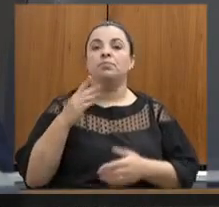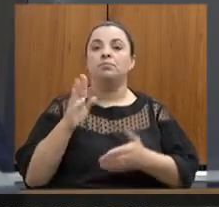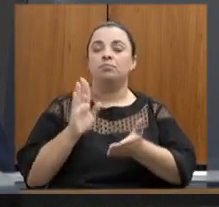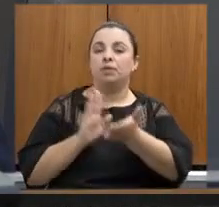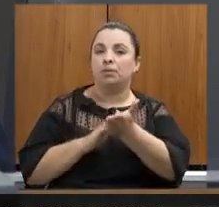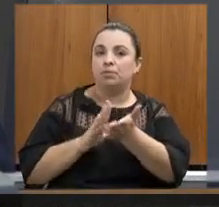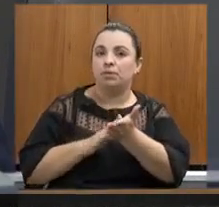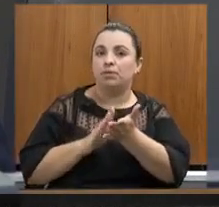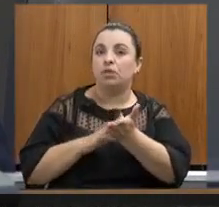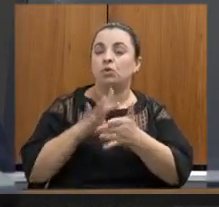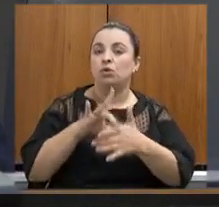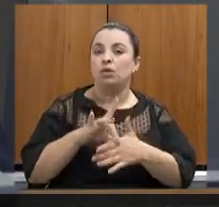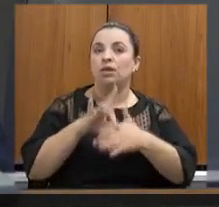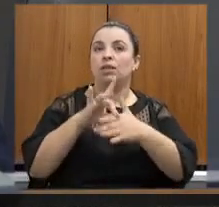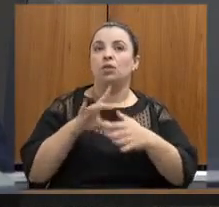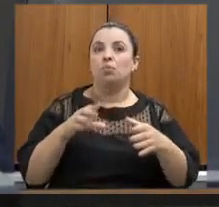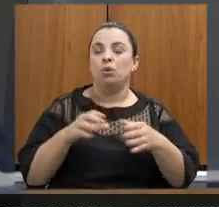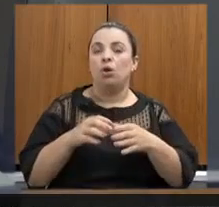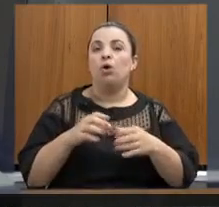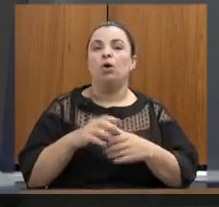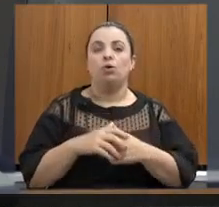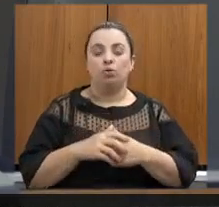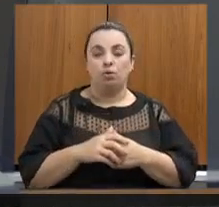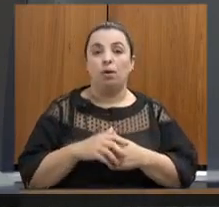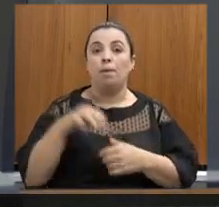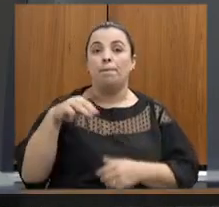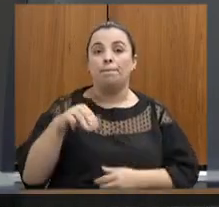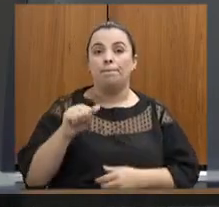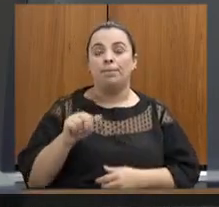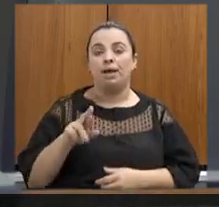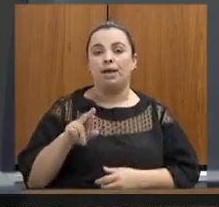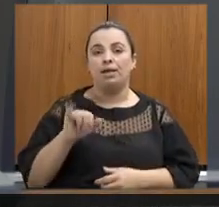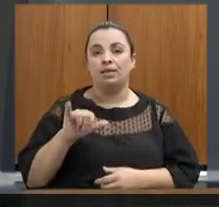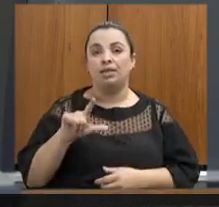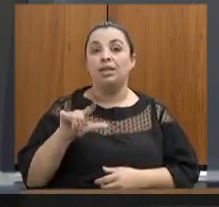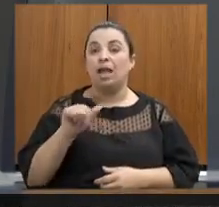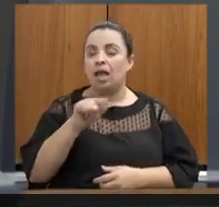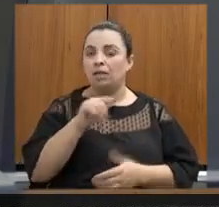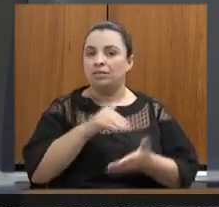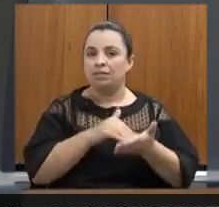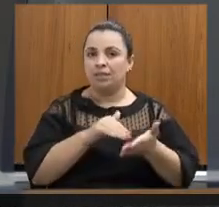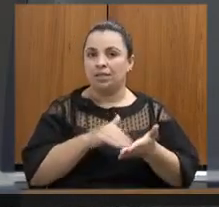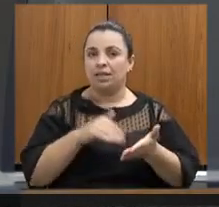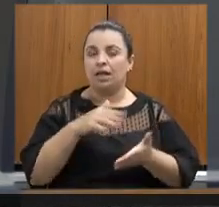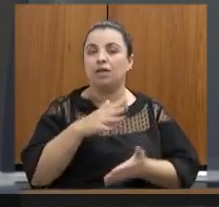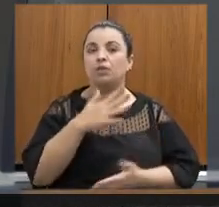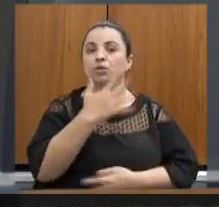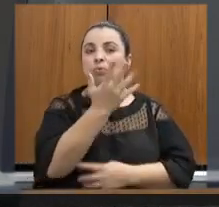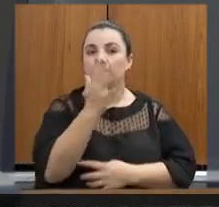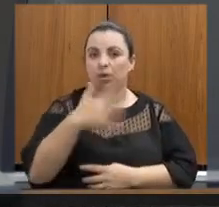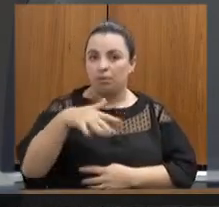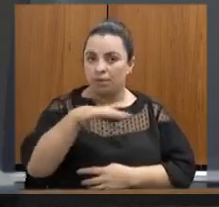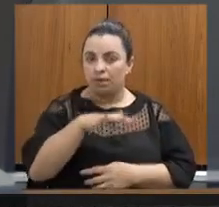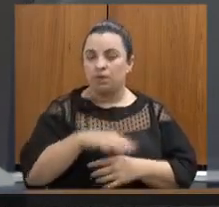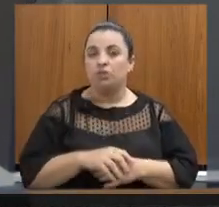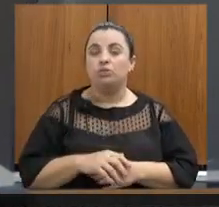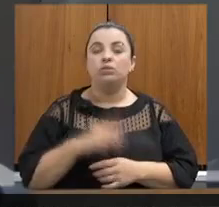de bloco Marília essa grande secretária do meio ambiente deputado Tito que está aqui